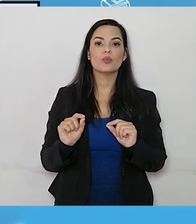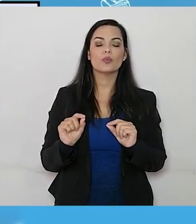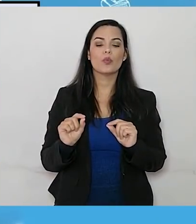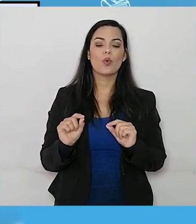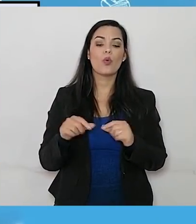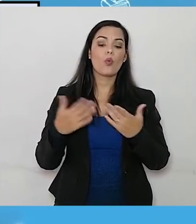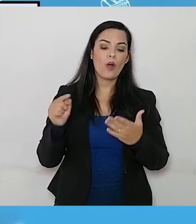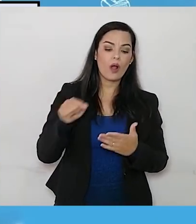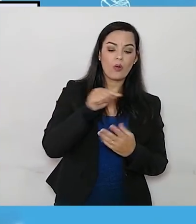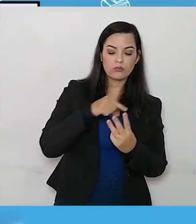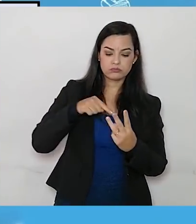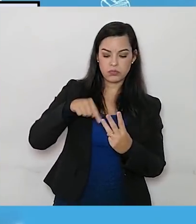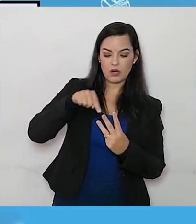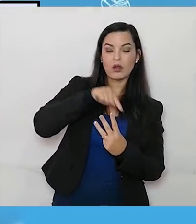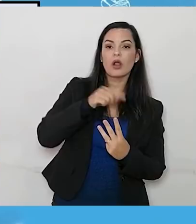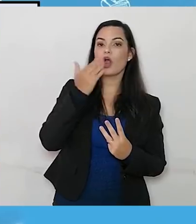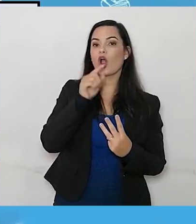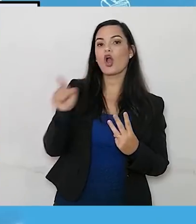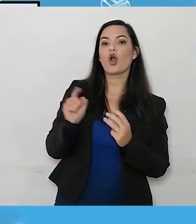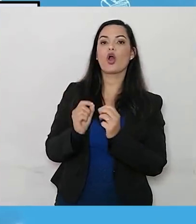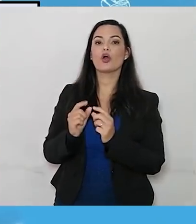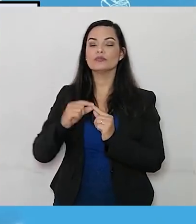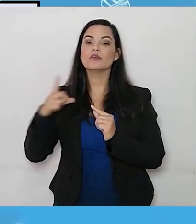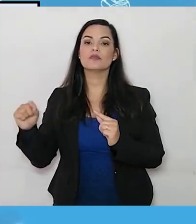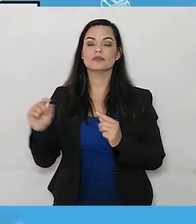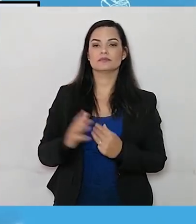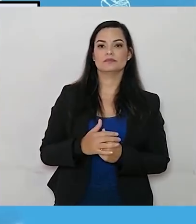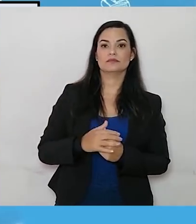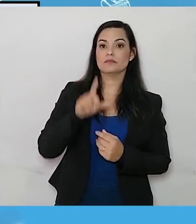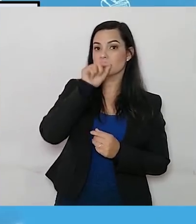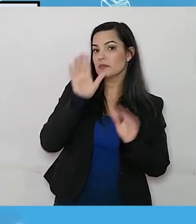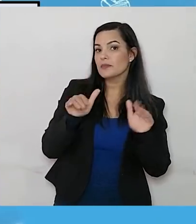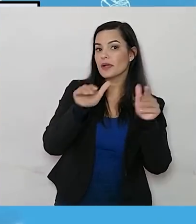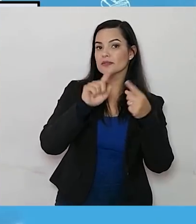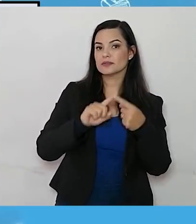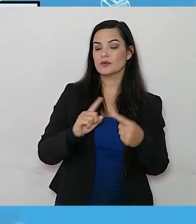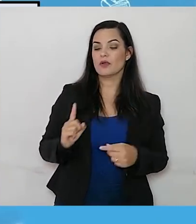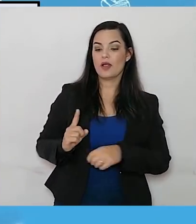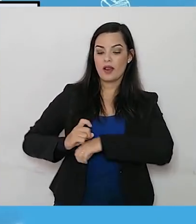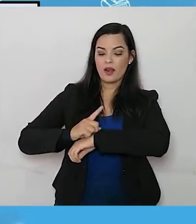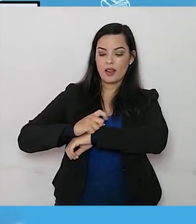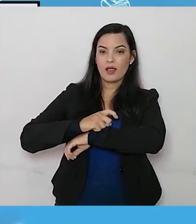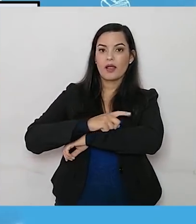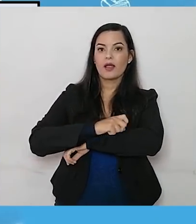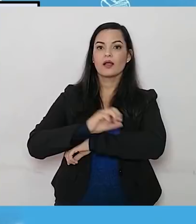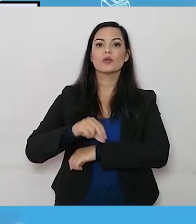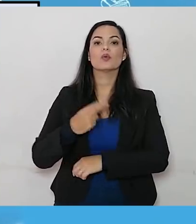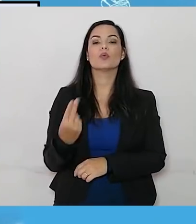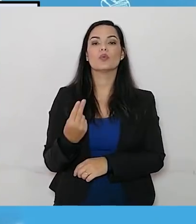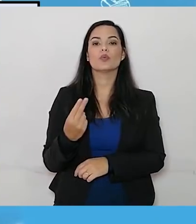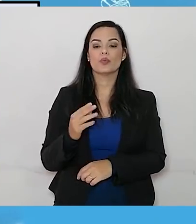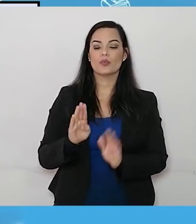alimentar dessas folhas? Os pássaros, a lagarta ou as bactérias? Essa